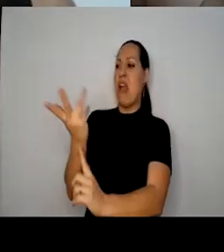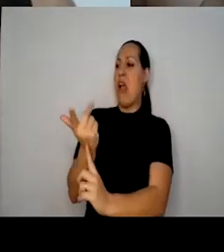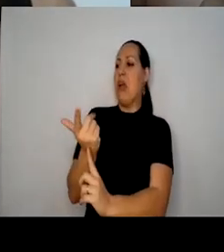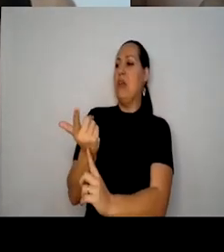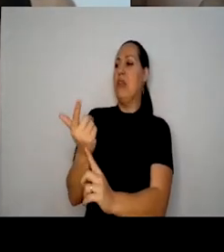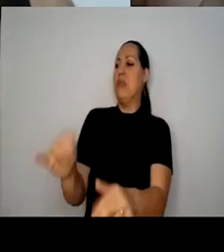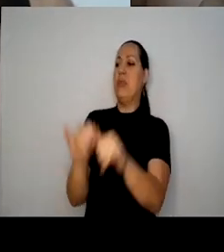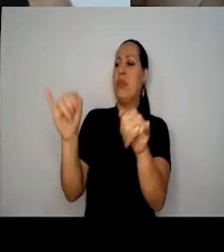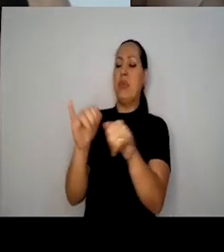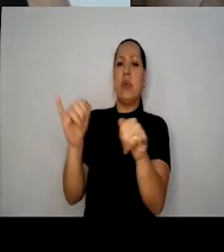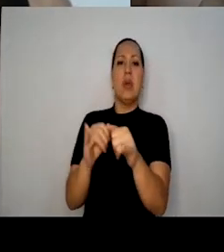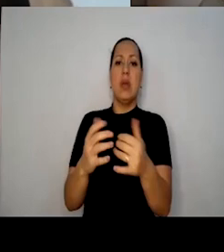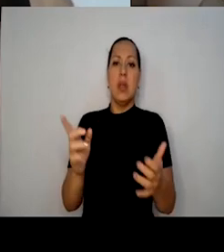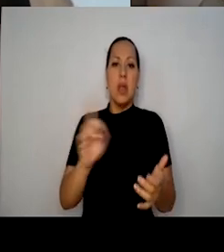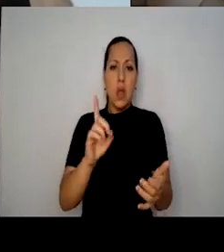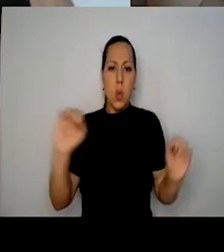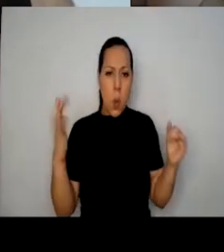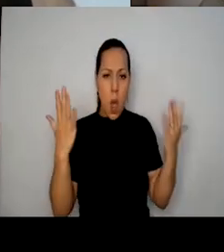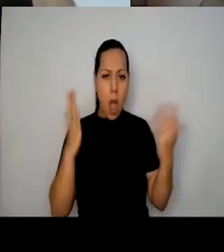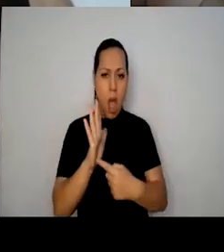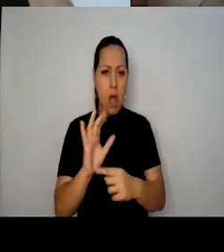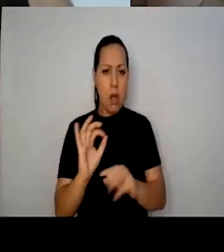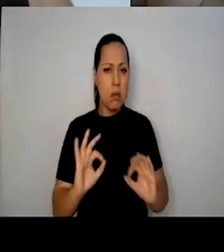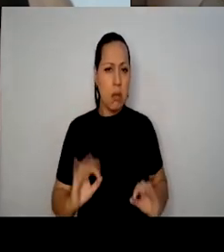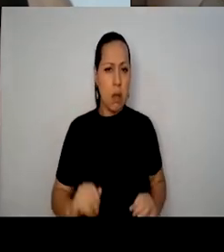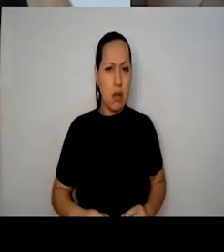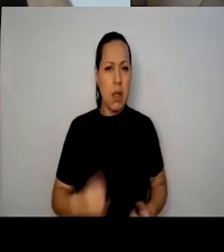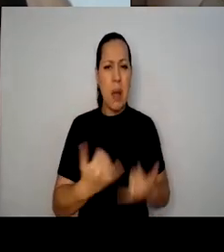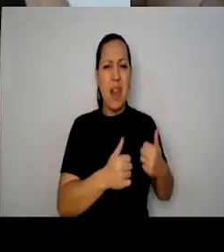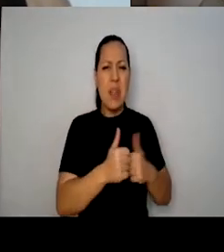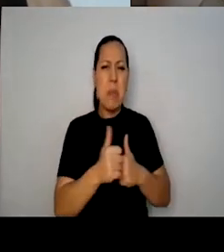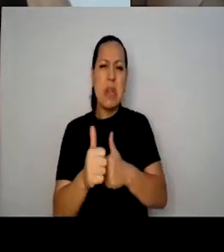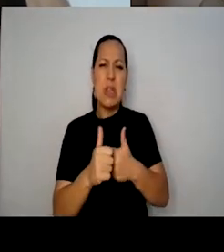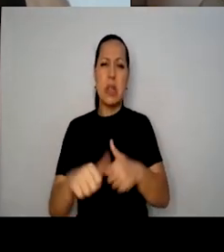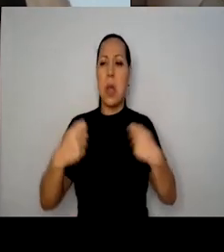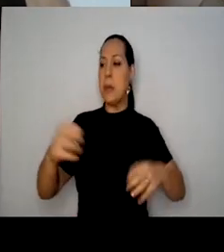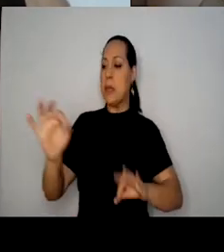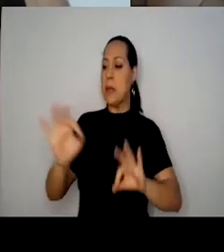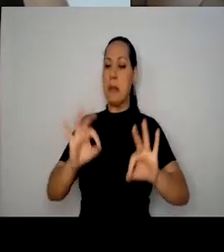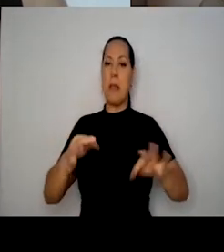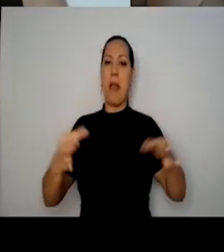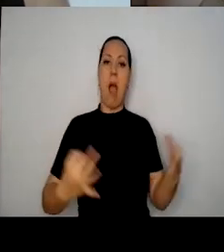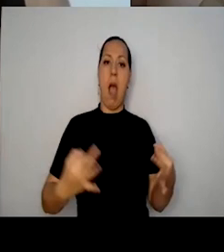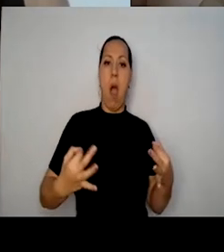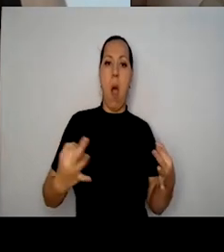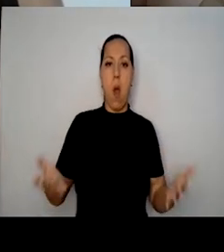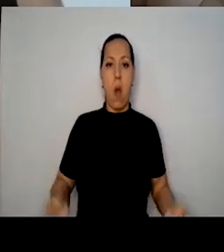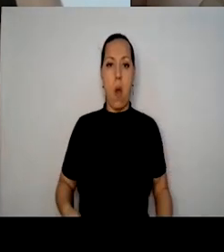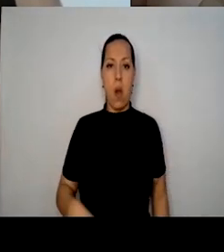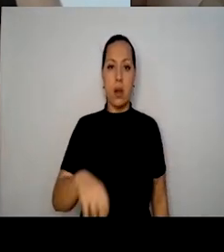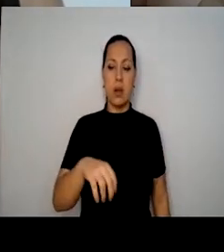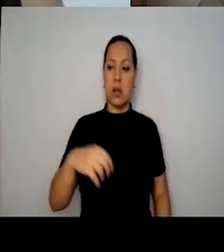espetáculo, pelo contrário, aí a perseguição, porque tem que manter a ordem, essa ordem na